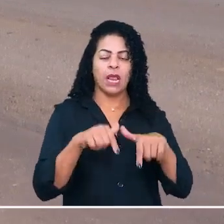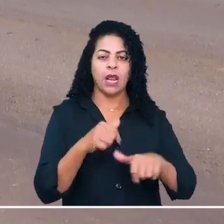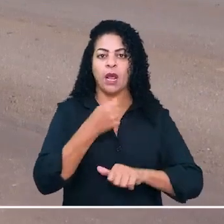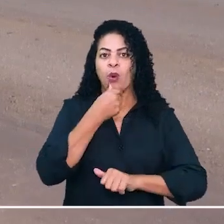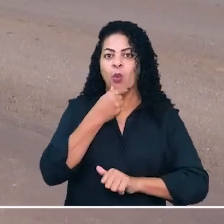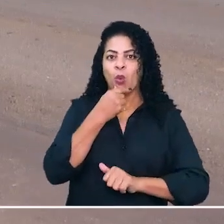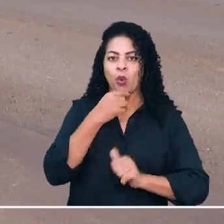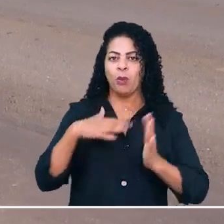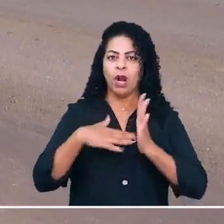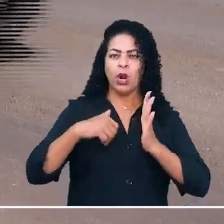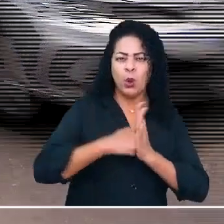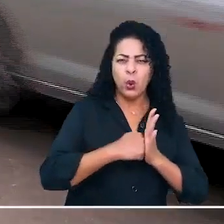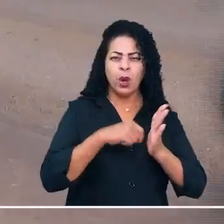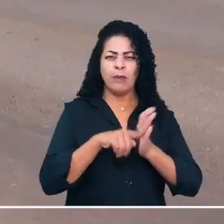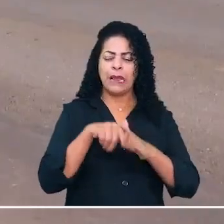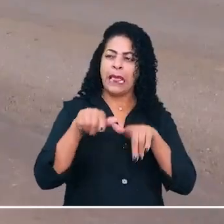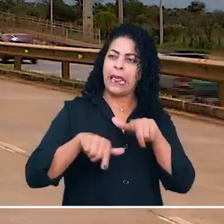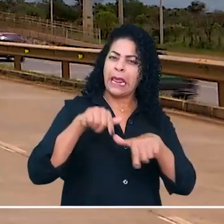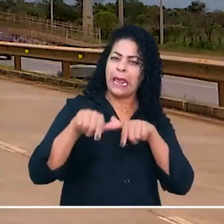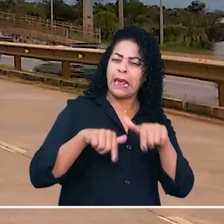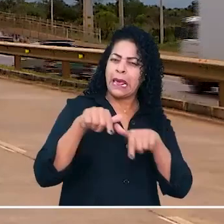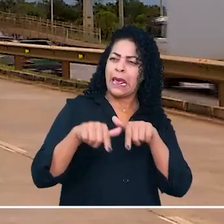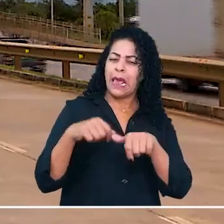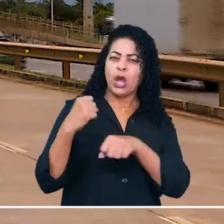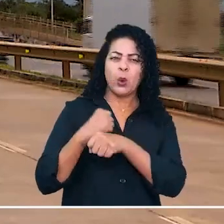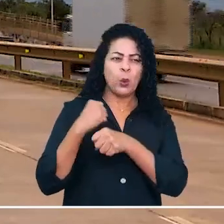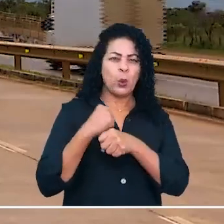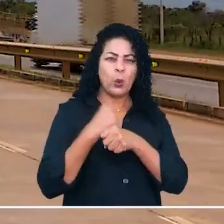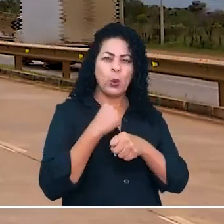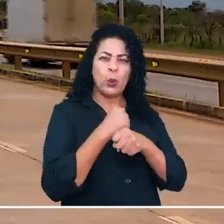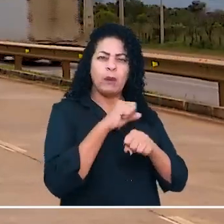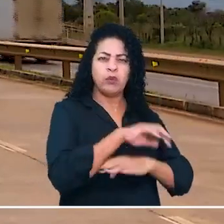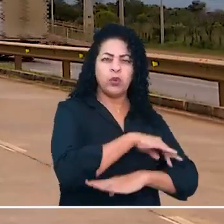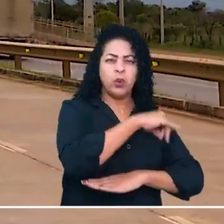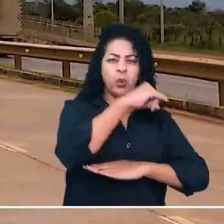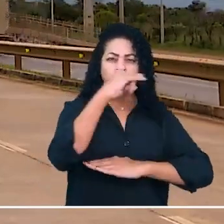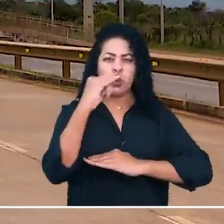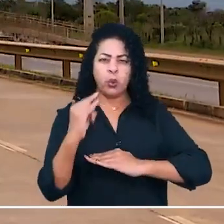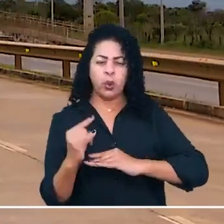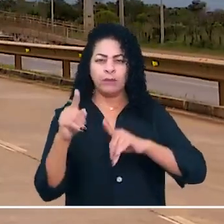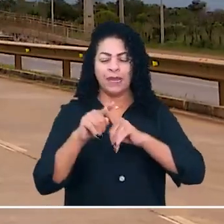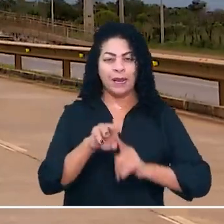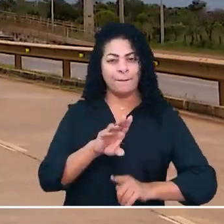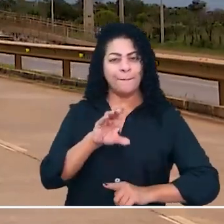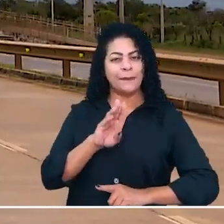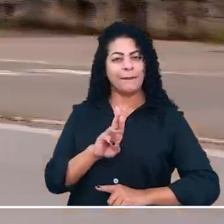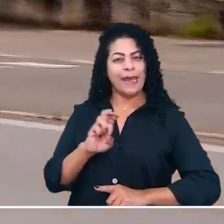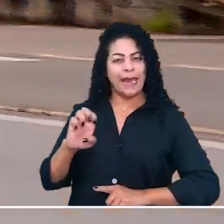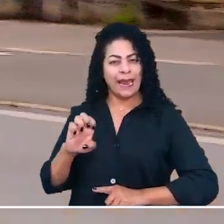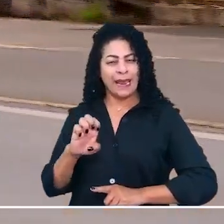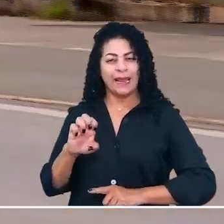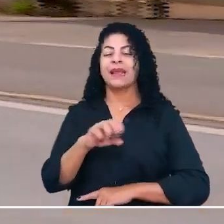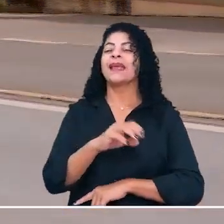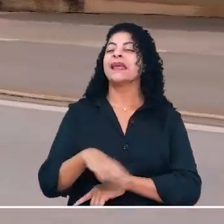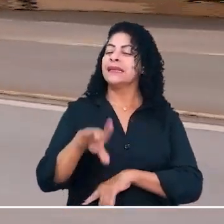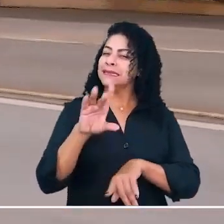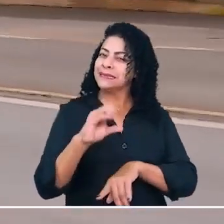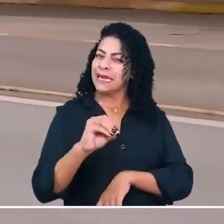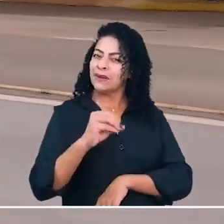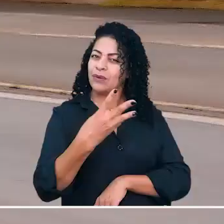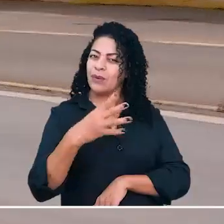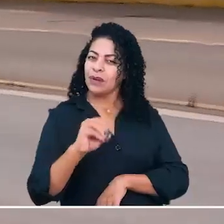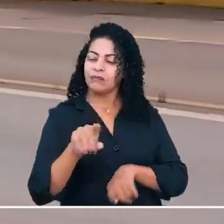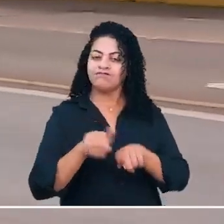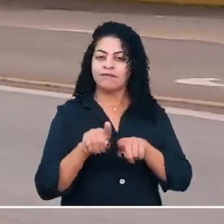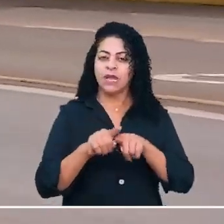carpinteiro sofreu o acidente em serviço quando trabalhava na construção de um viaduto do BRT na BR-040. Ele foi submetido à